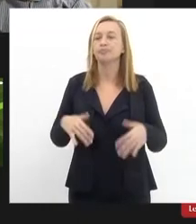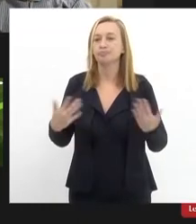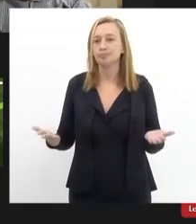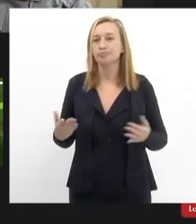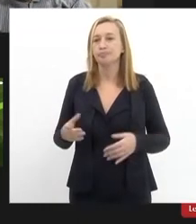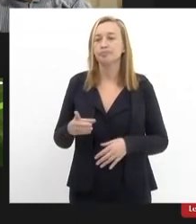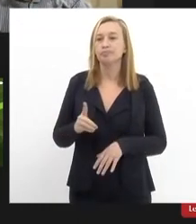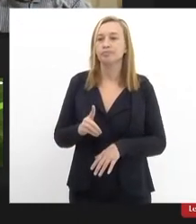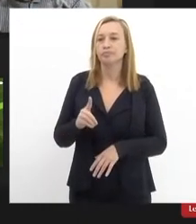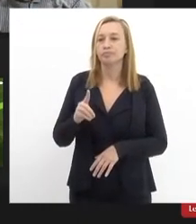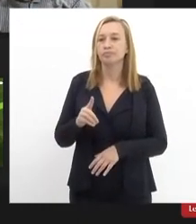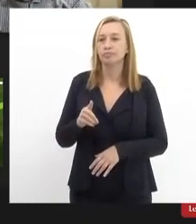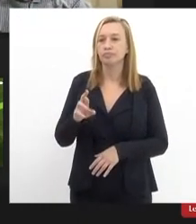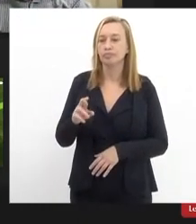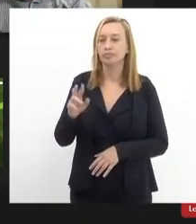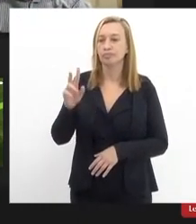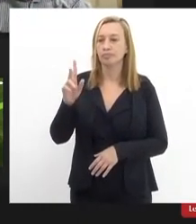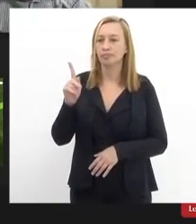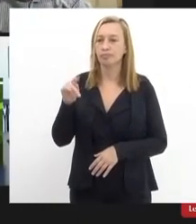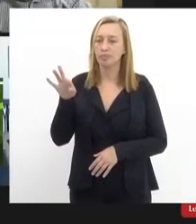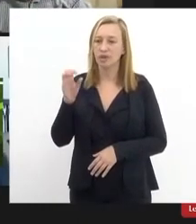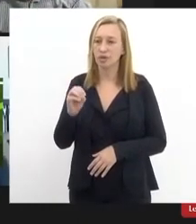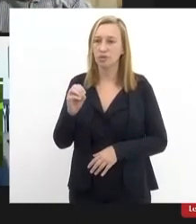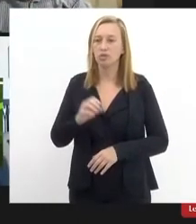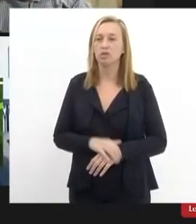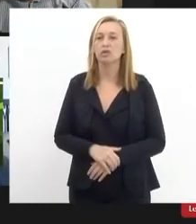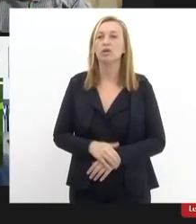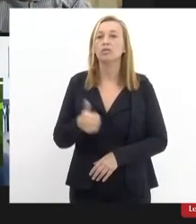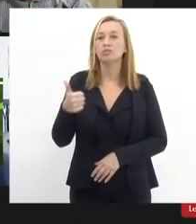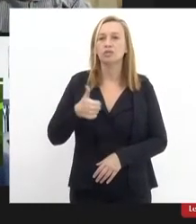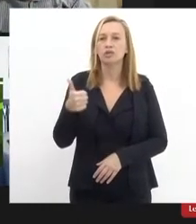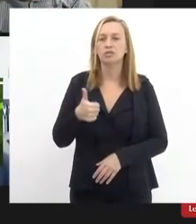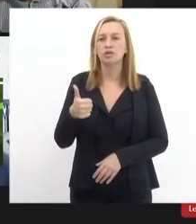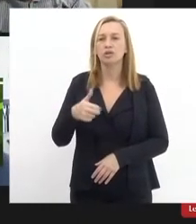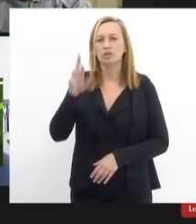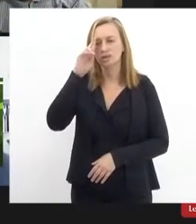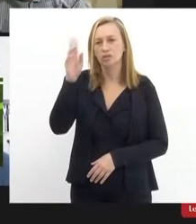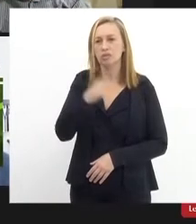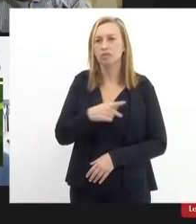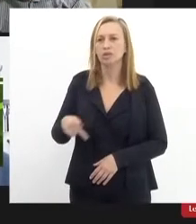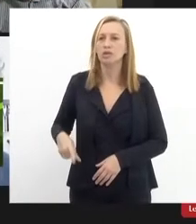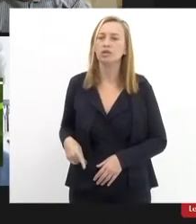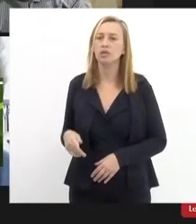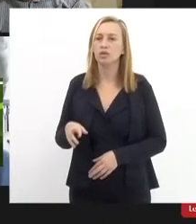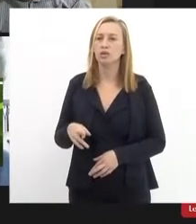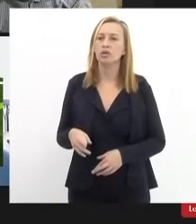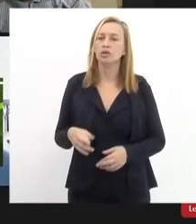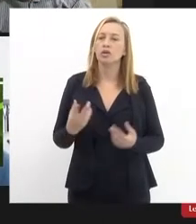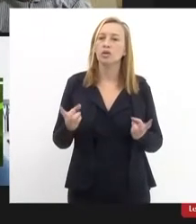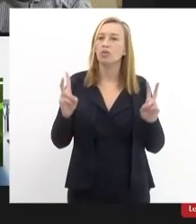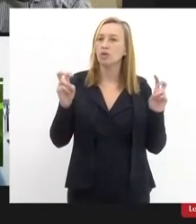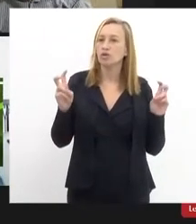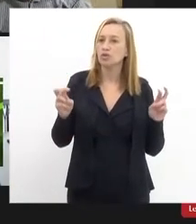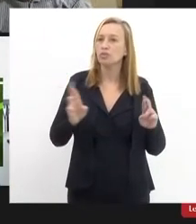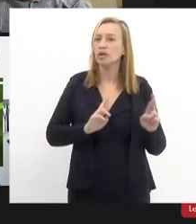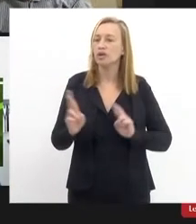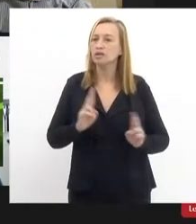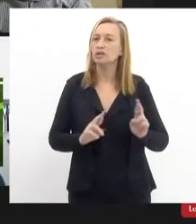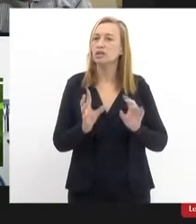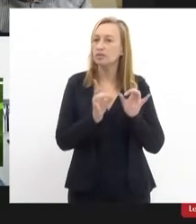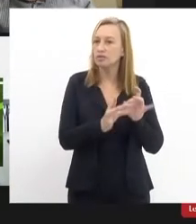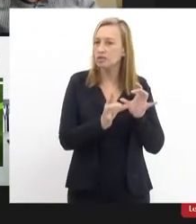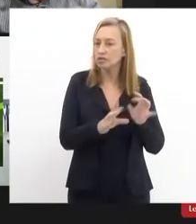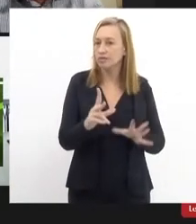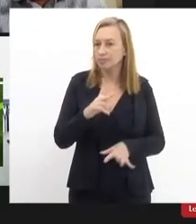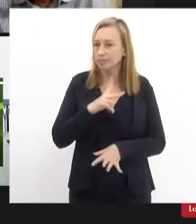Pedro Castilho para complementar em primeiro lugar senhor presidente o que diz respeito ao assunto relacionado à privatização